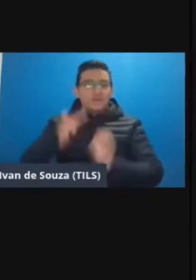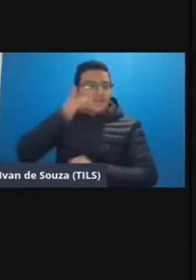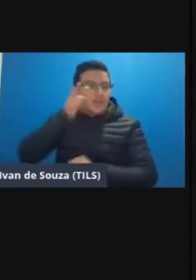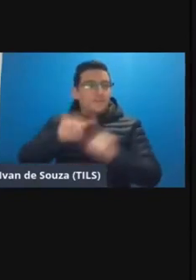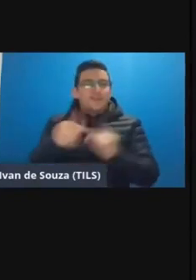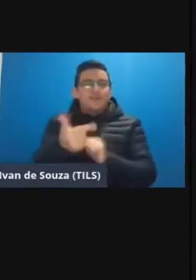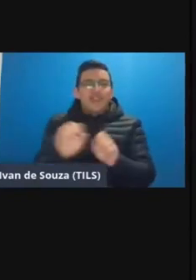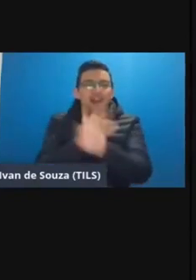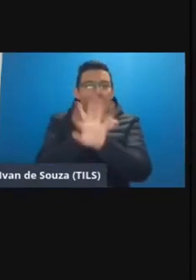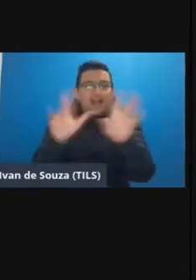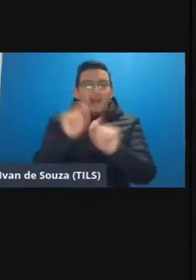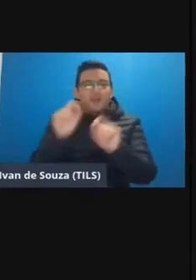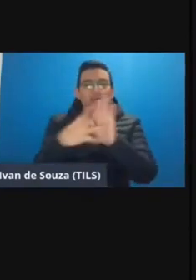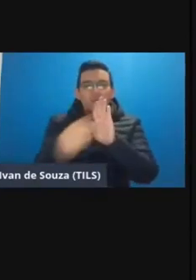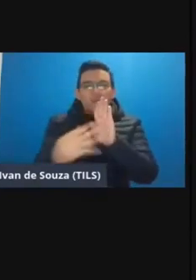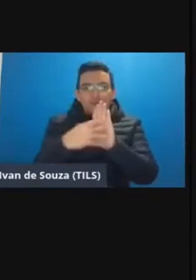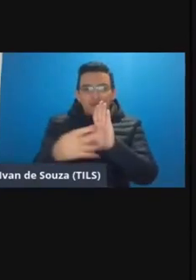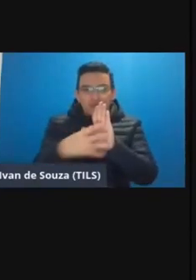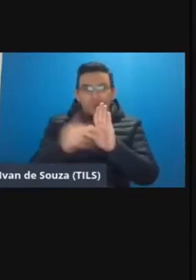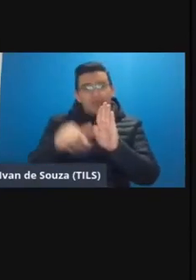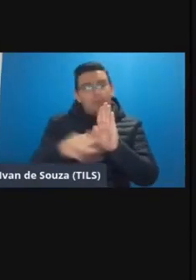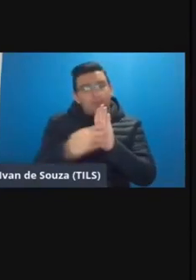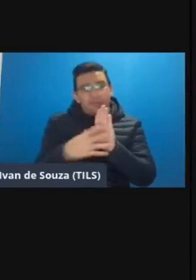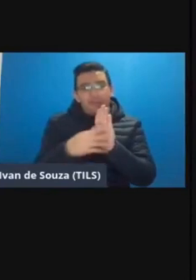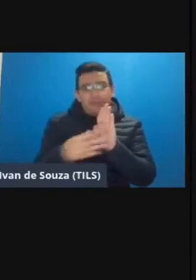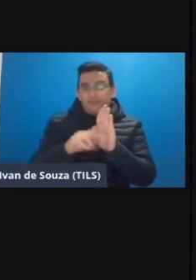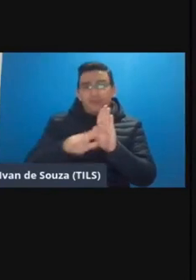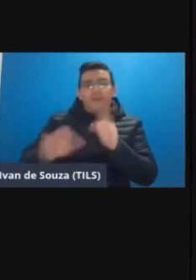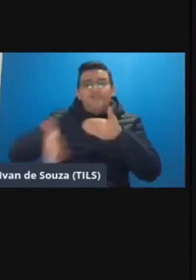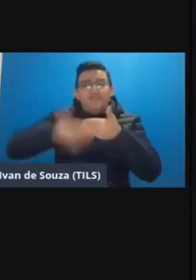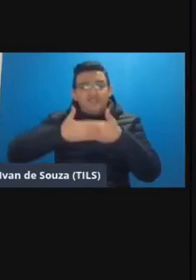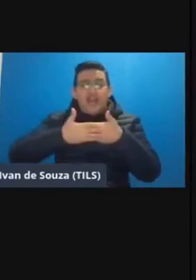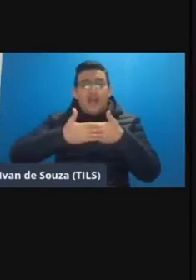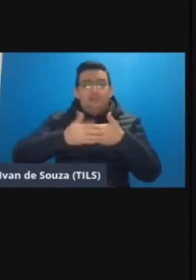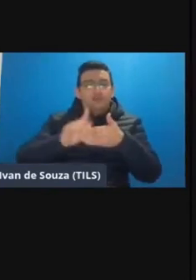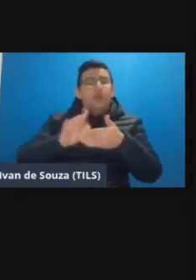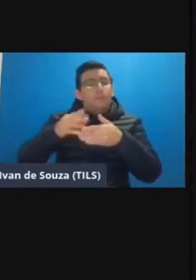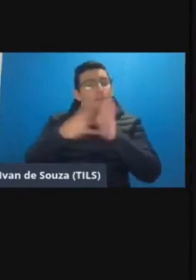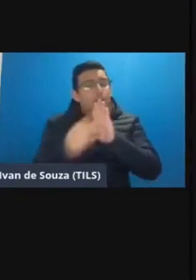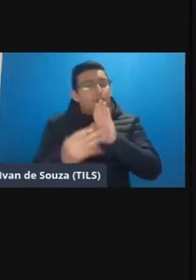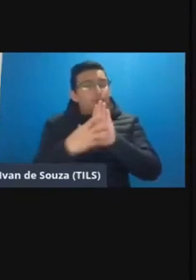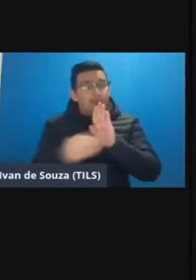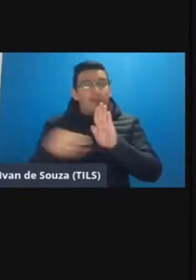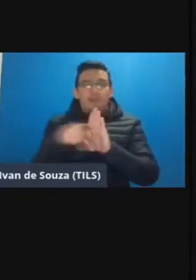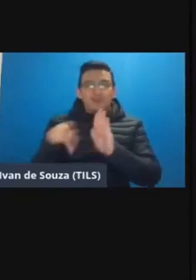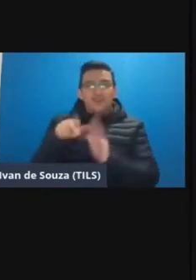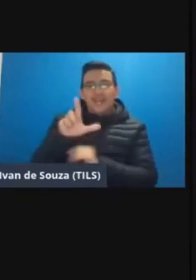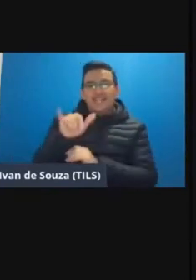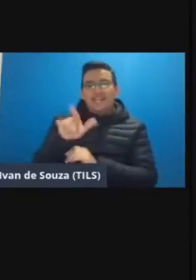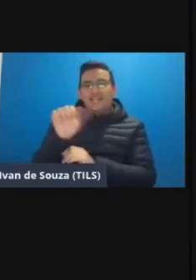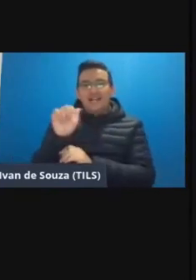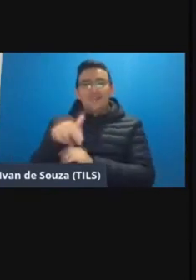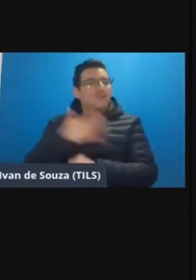tinha clareza ainda desses modelos né que são modelos né não é fechado não é estanque são modelos a professora Lília nem gosta de usar